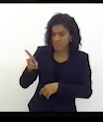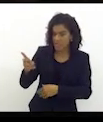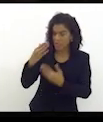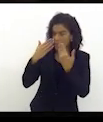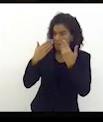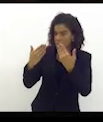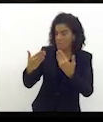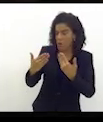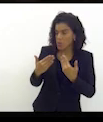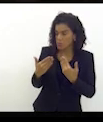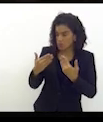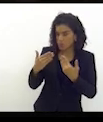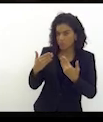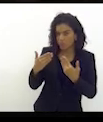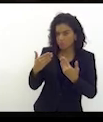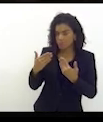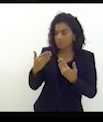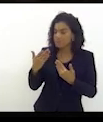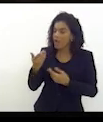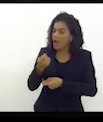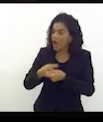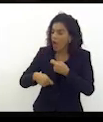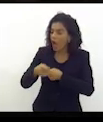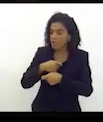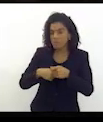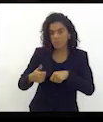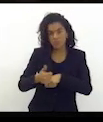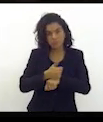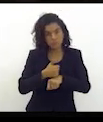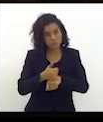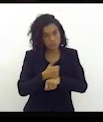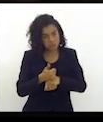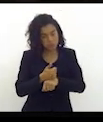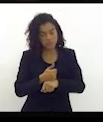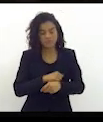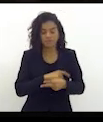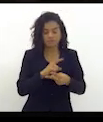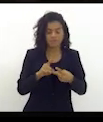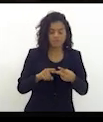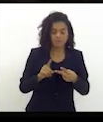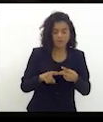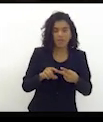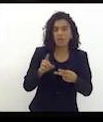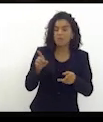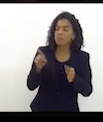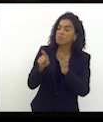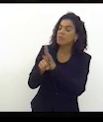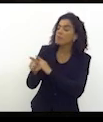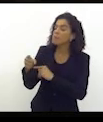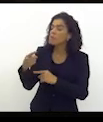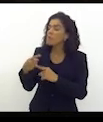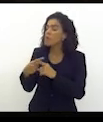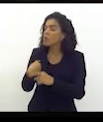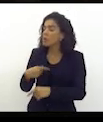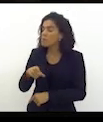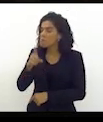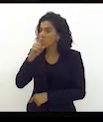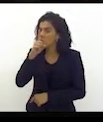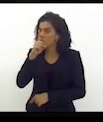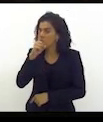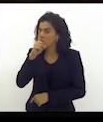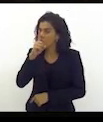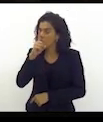austeridade muito grande no trato com a administração. E segundo, ao ser questionado do porquê do meu silêncio